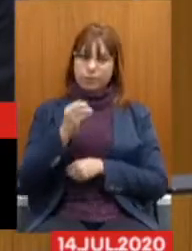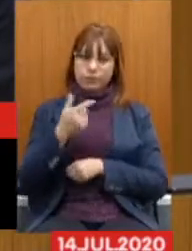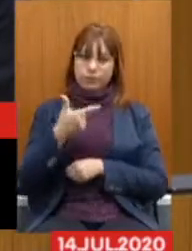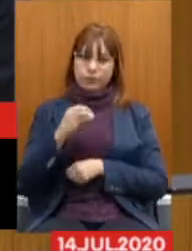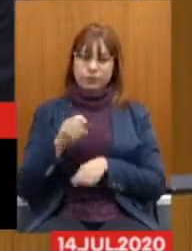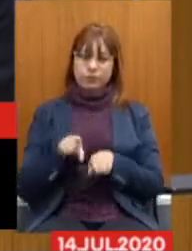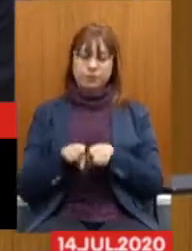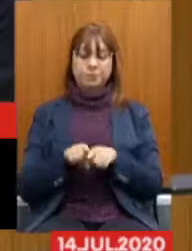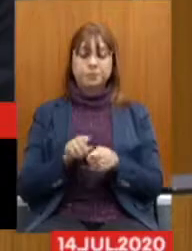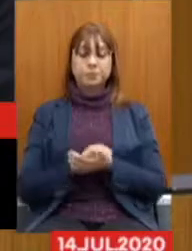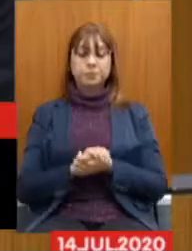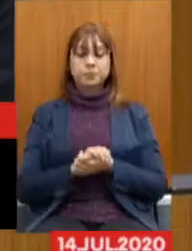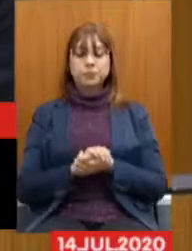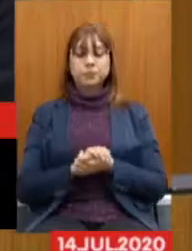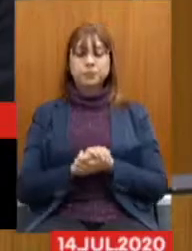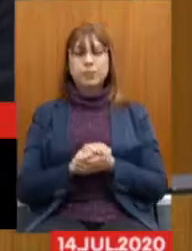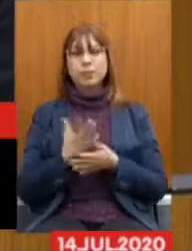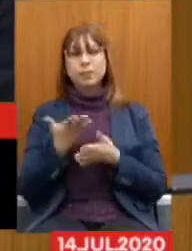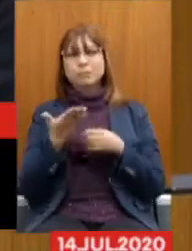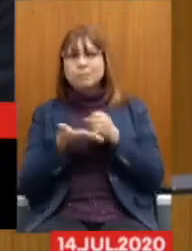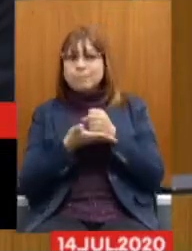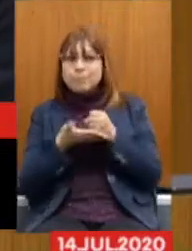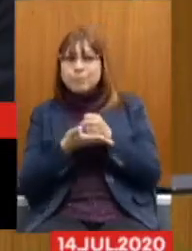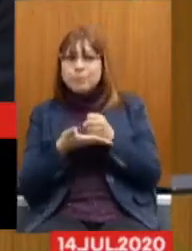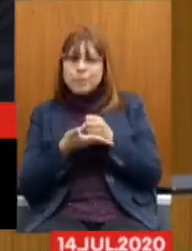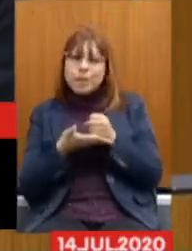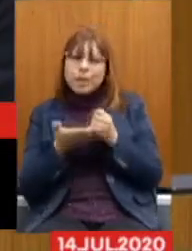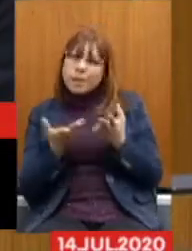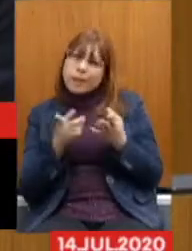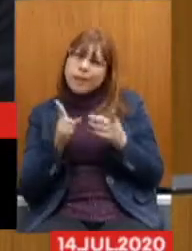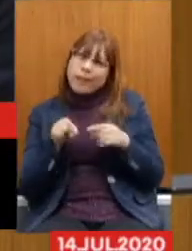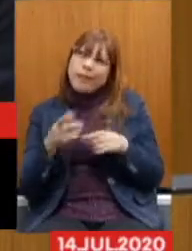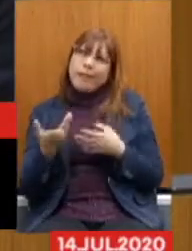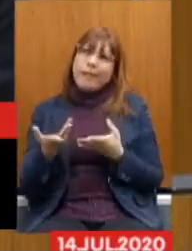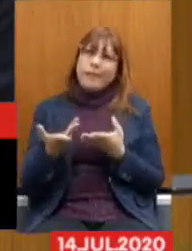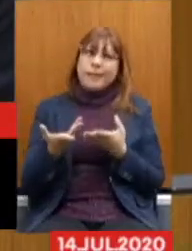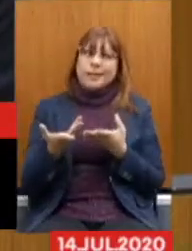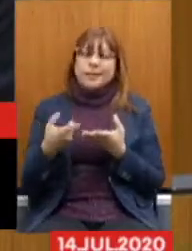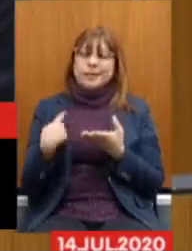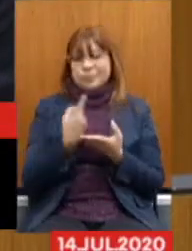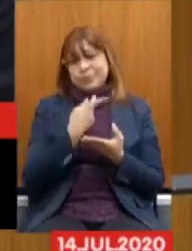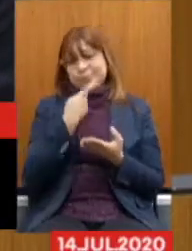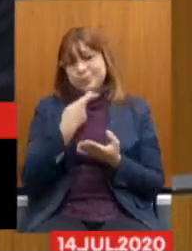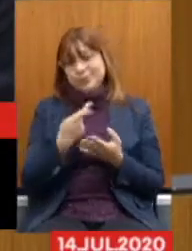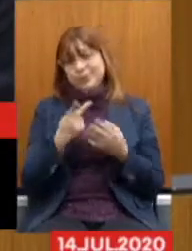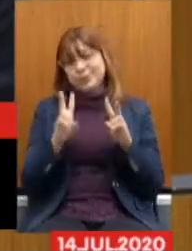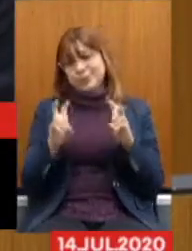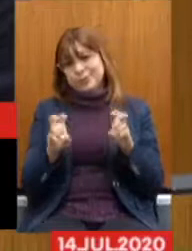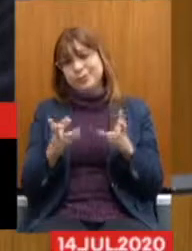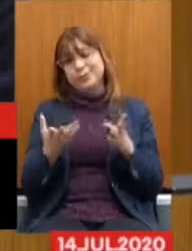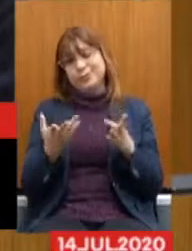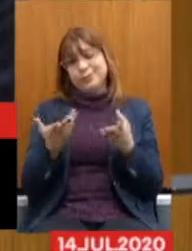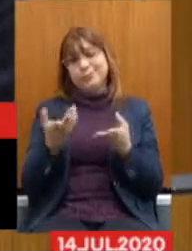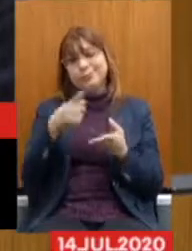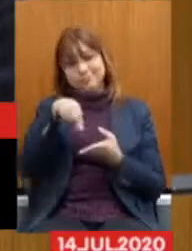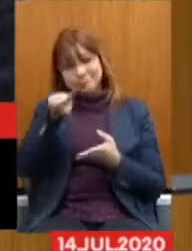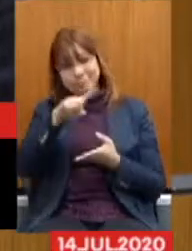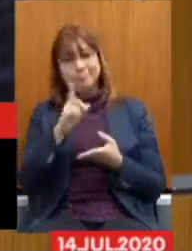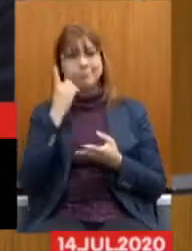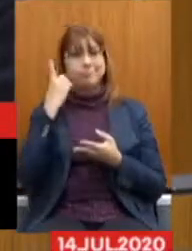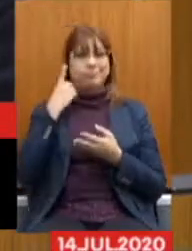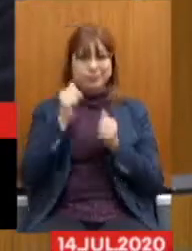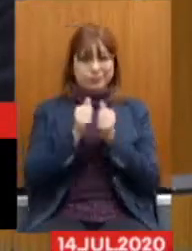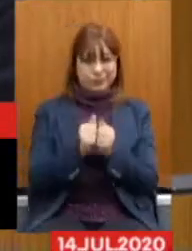os pontos a serem abordados e a serem tratados com os parlamentares da Casa,